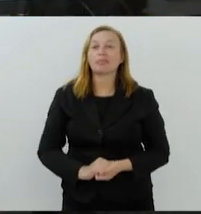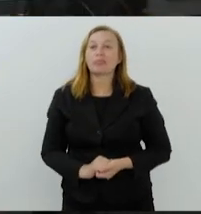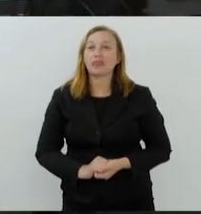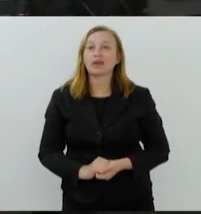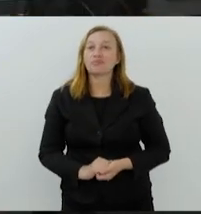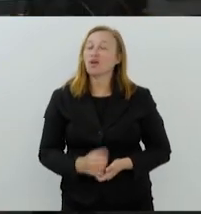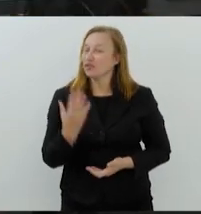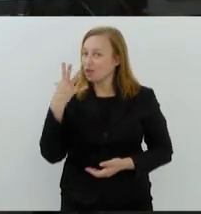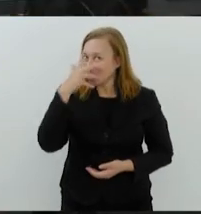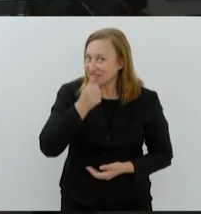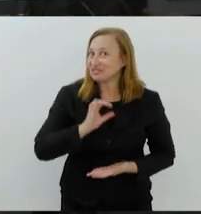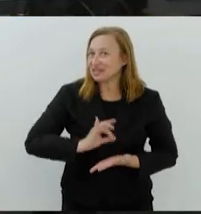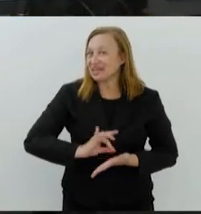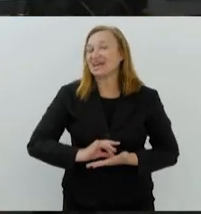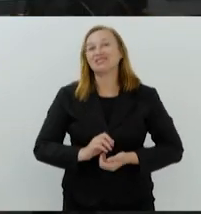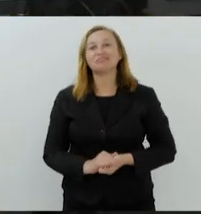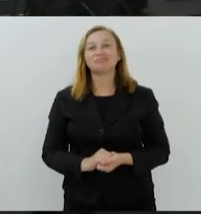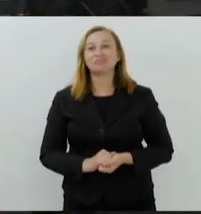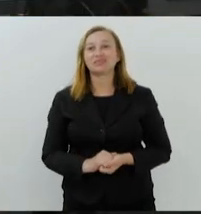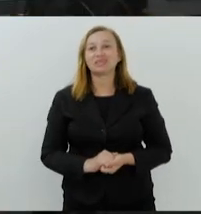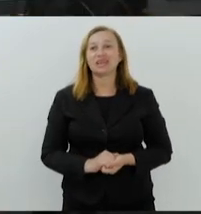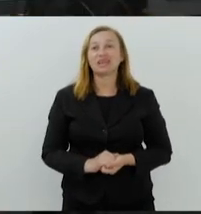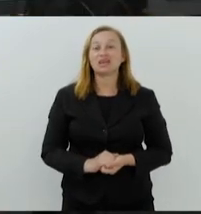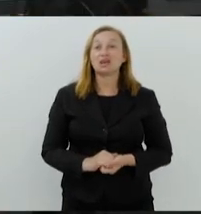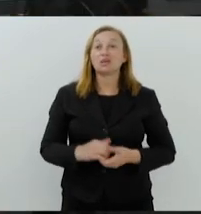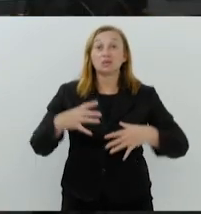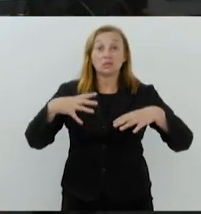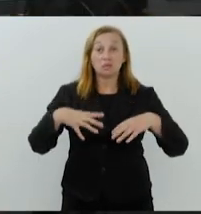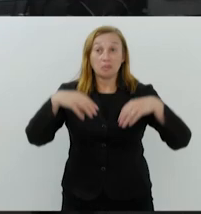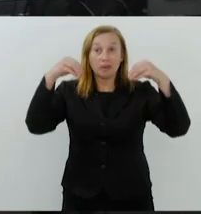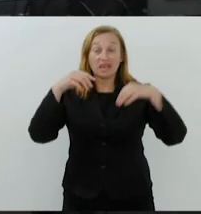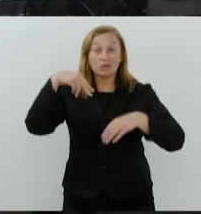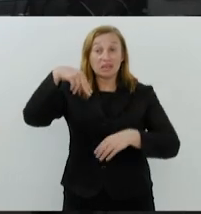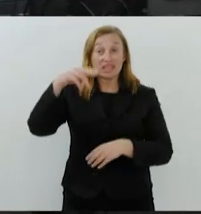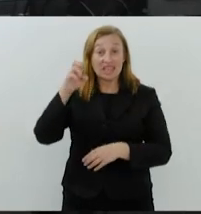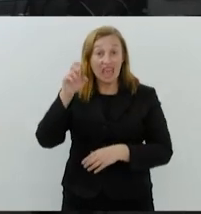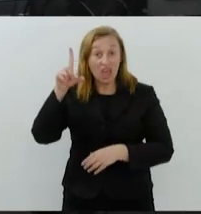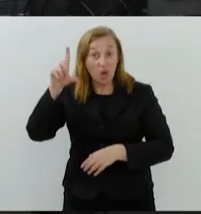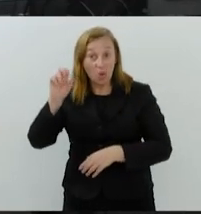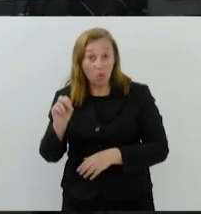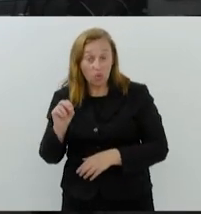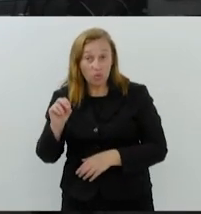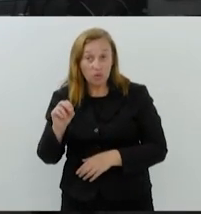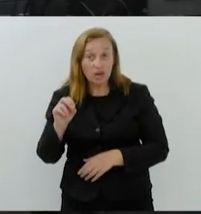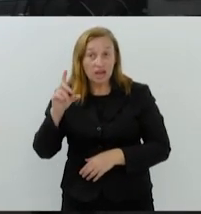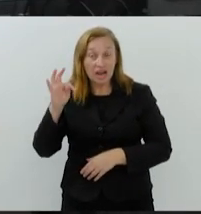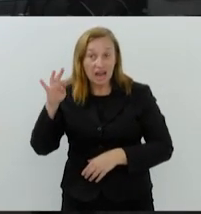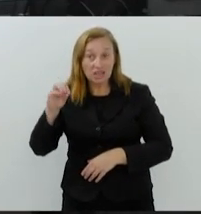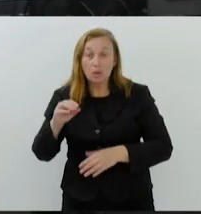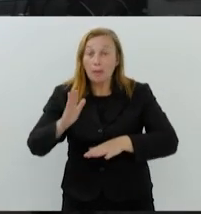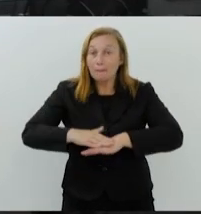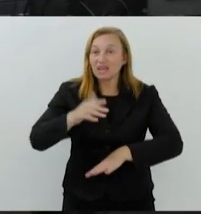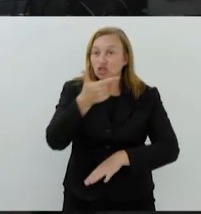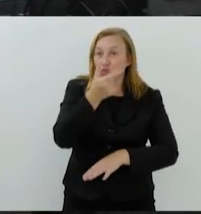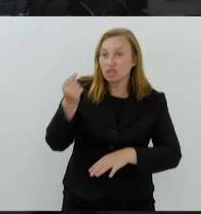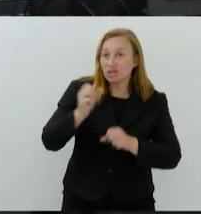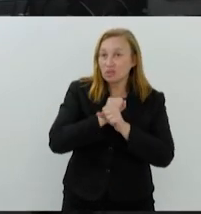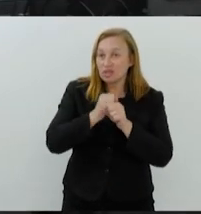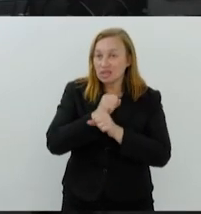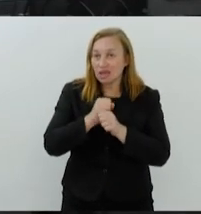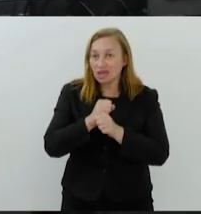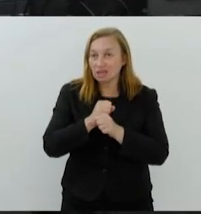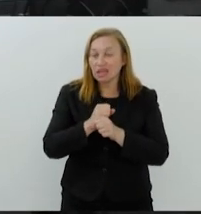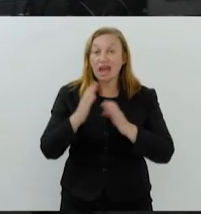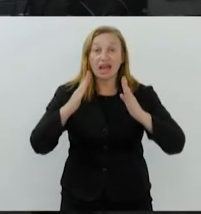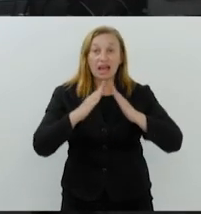Ficou muito bonito mesmo. Sediada num prédio neoclássico imponente de mais de 200 anos no centro do Rio, a Casa